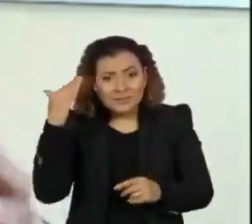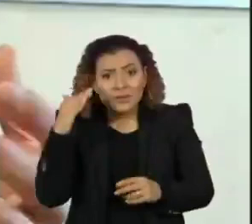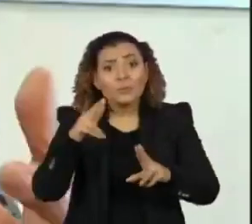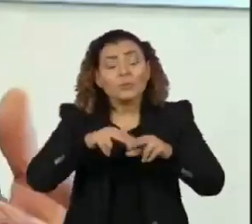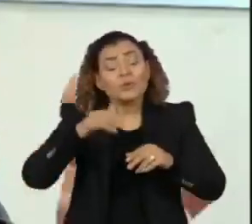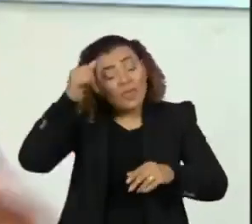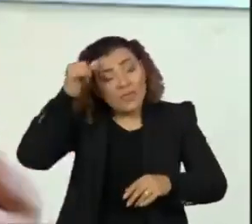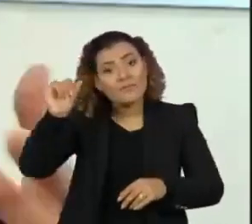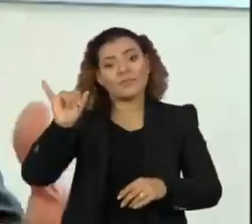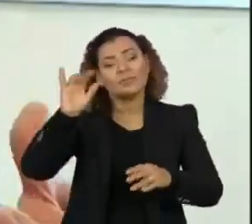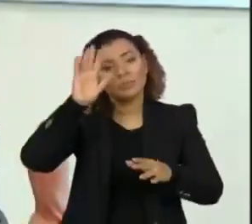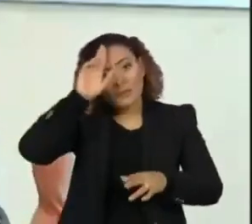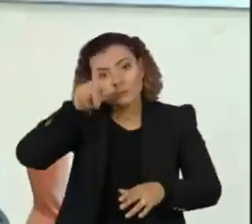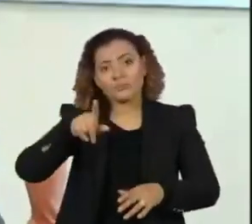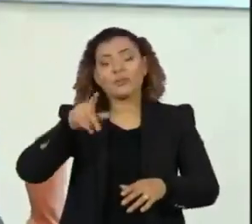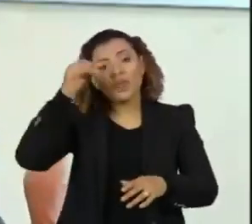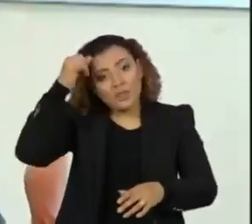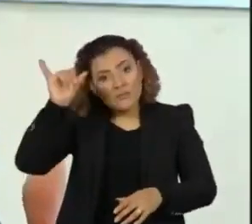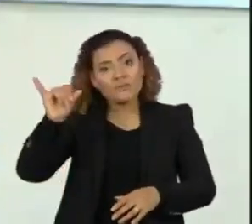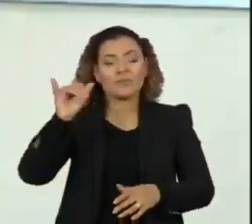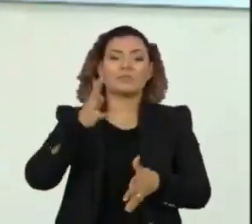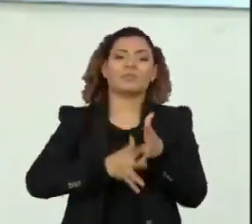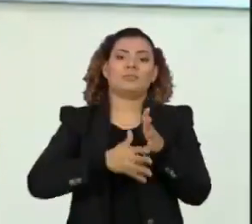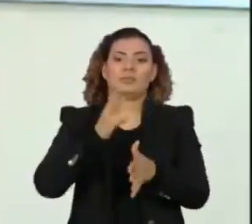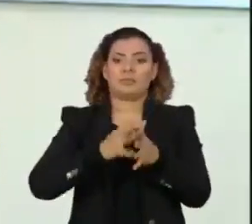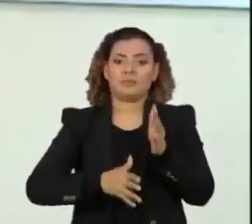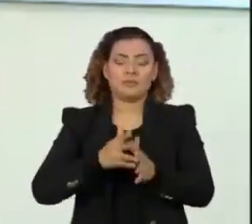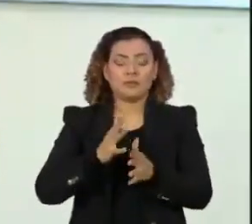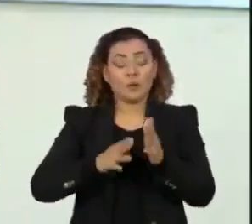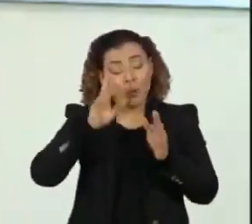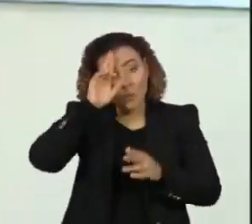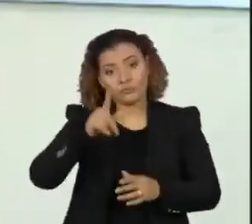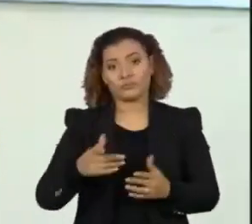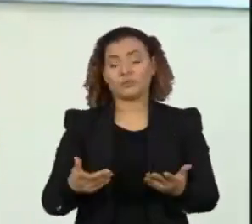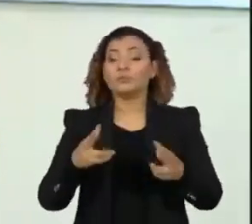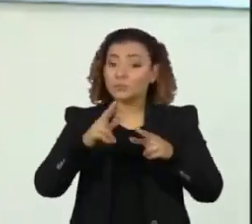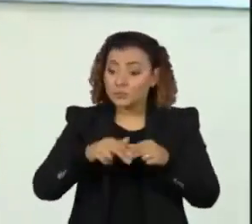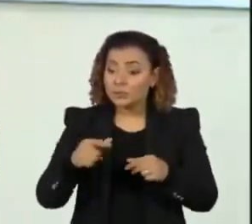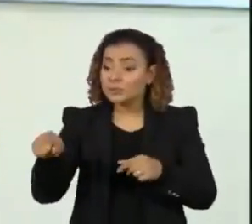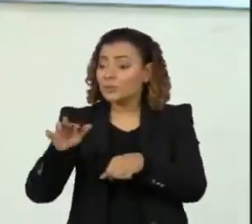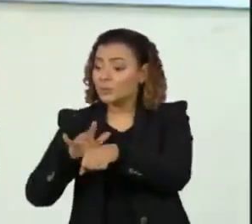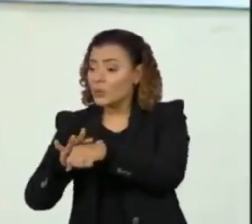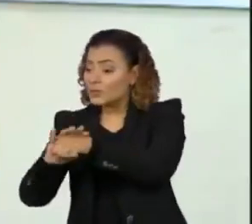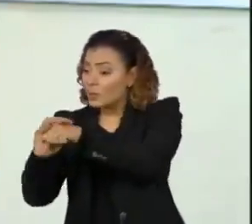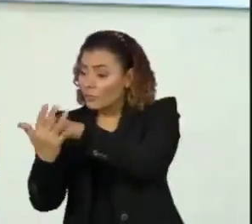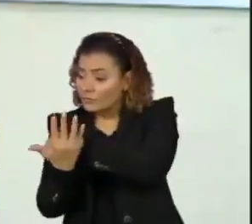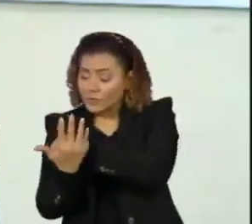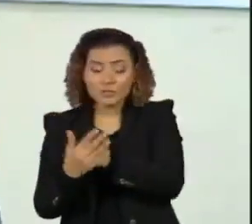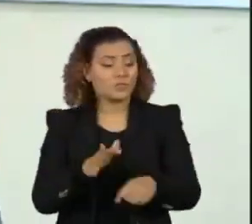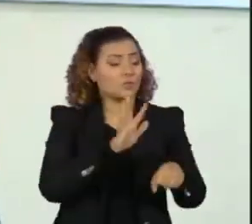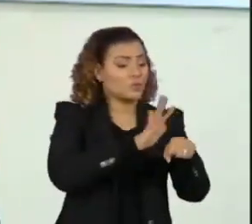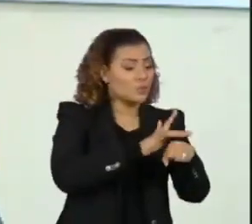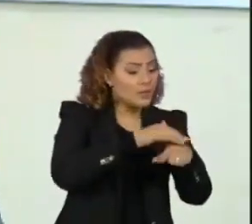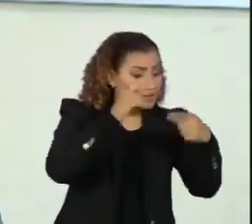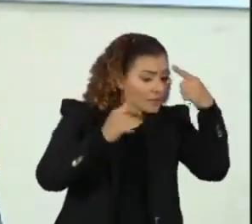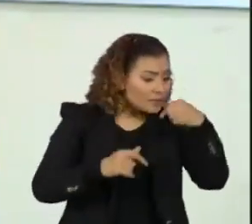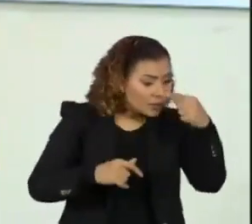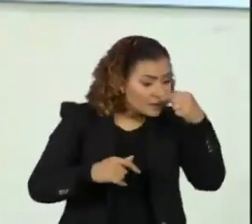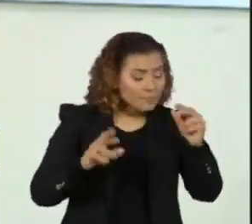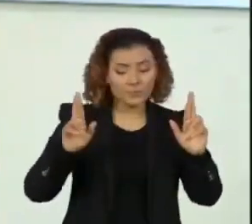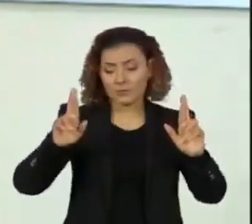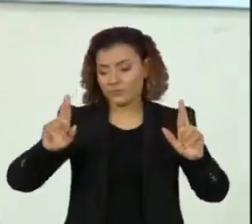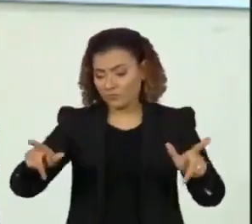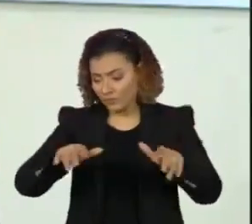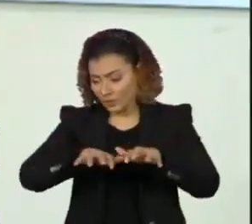Uma vez, às vezes, que o manejo de tratamento, muitas vezes, é diferente dessas duas doenças. Então, ter um